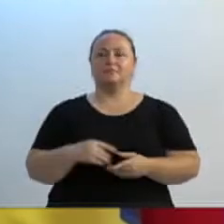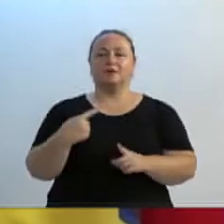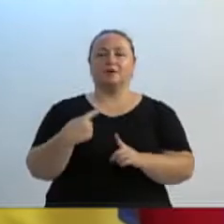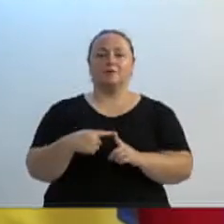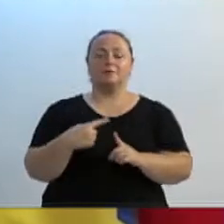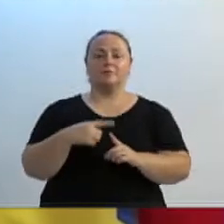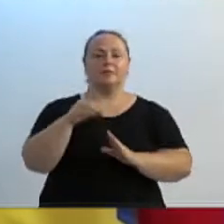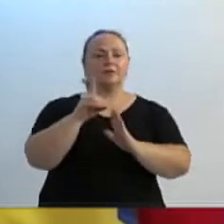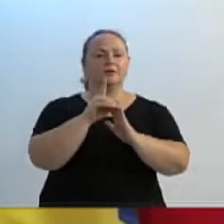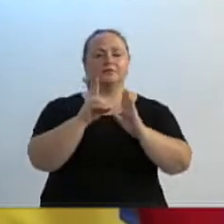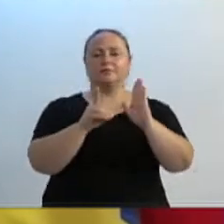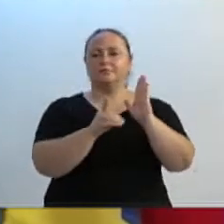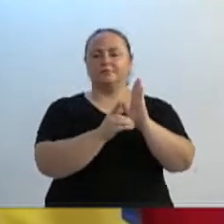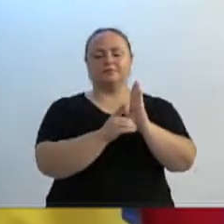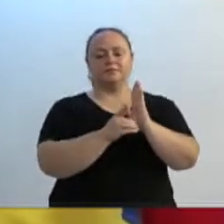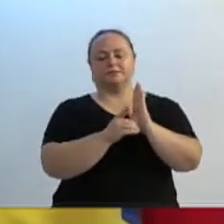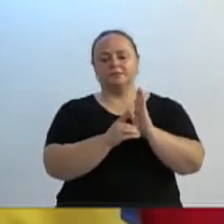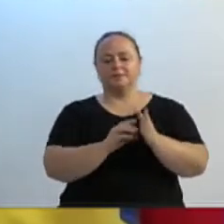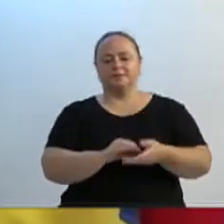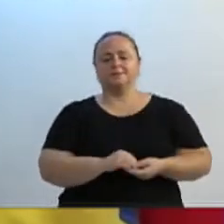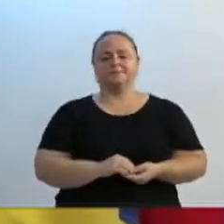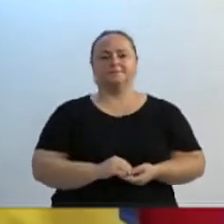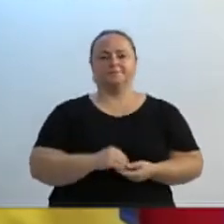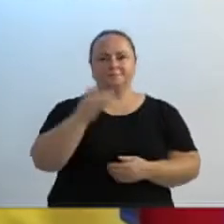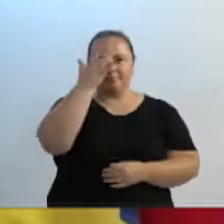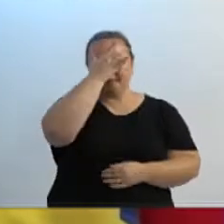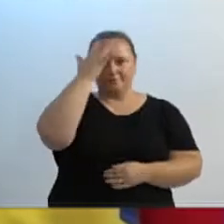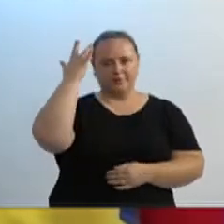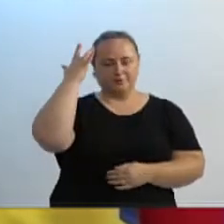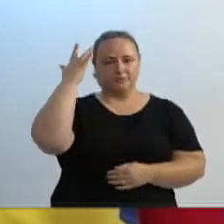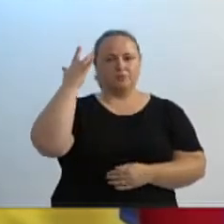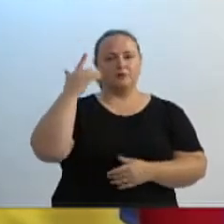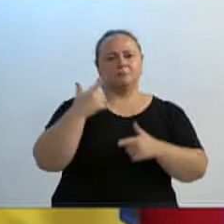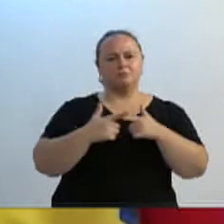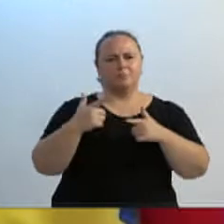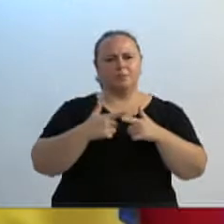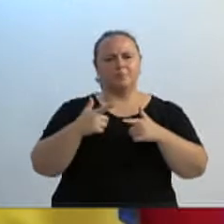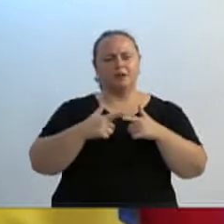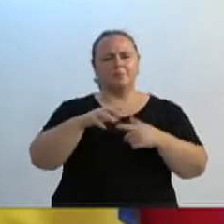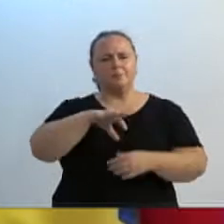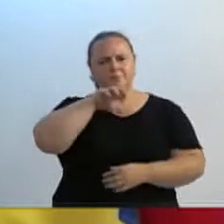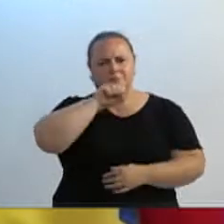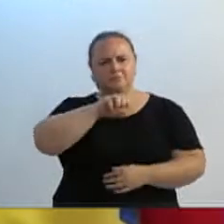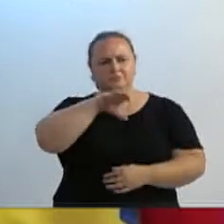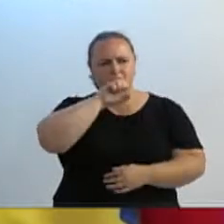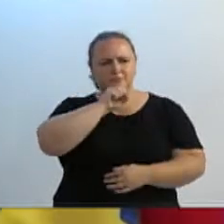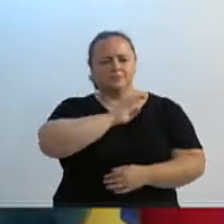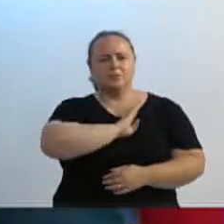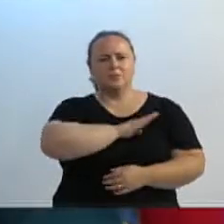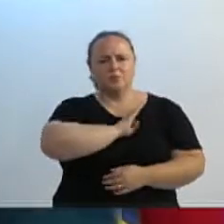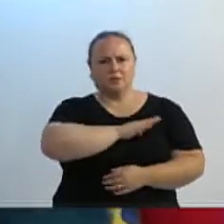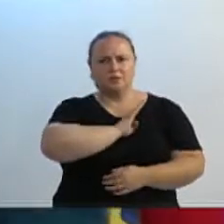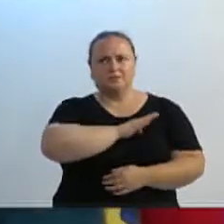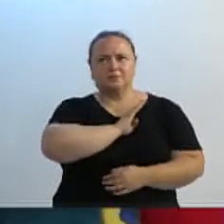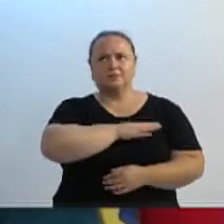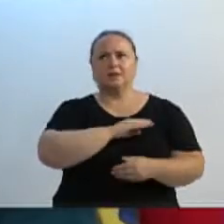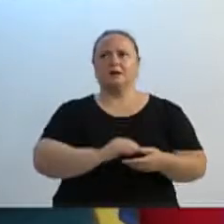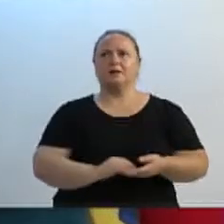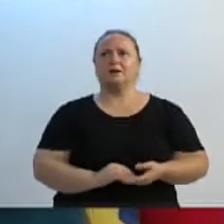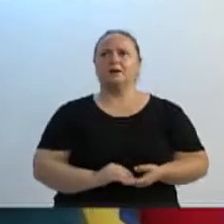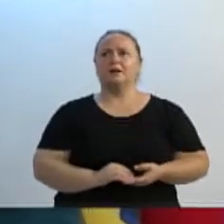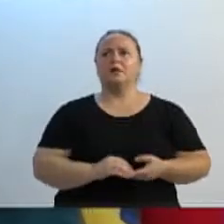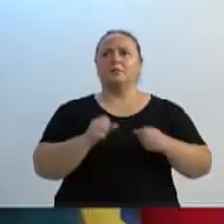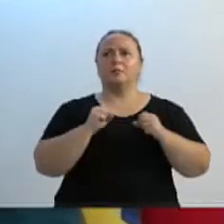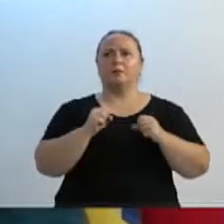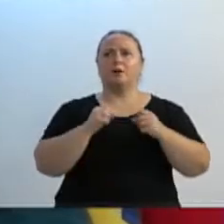decreto ao qual pessoas com deficiência respiratória, cardíaca, e no meu caso, posso estar sem